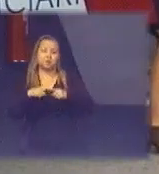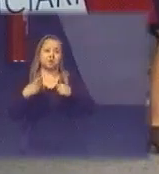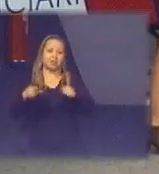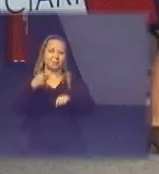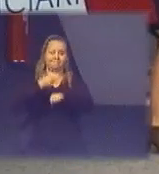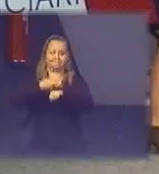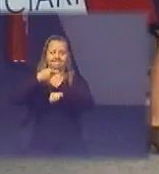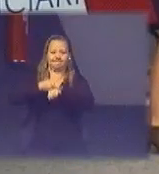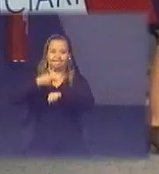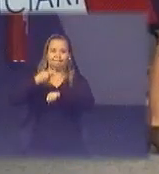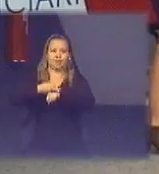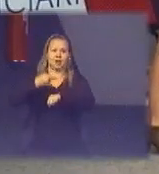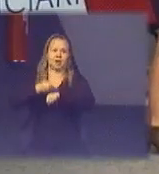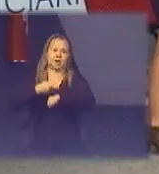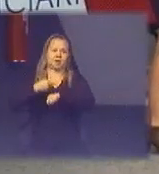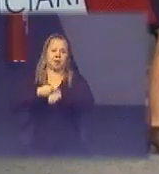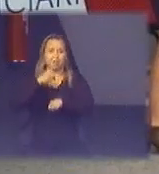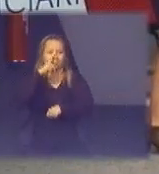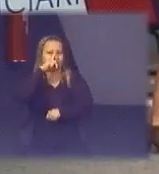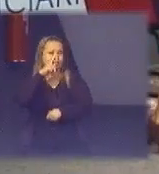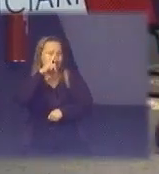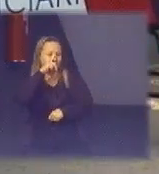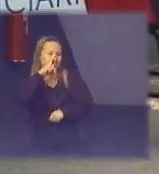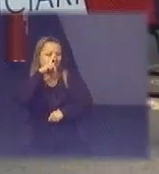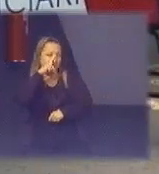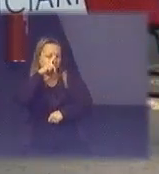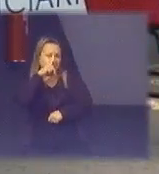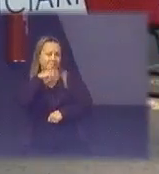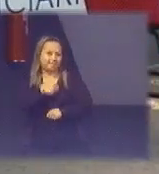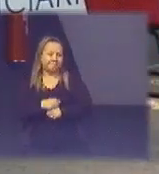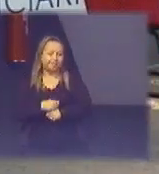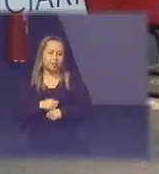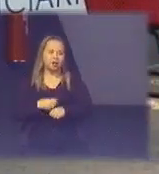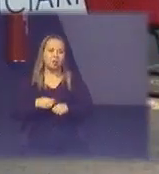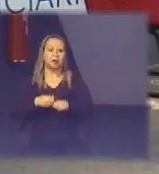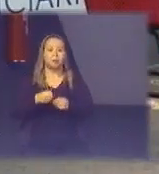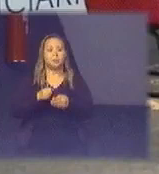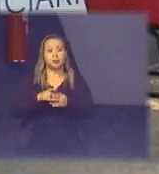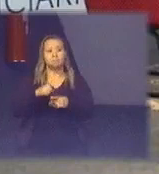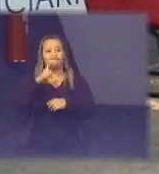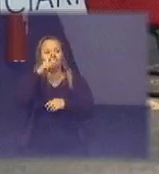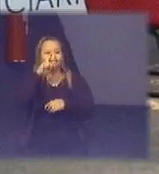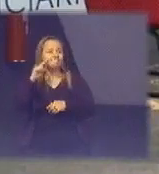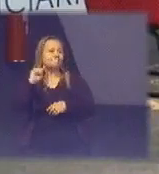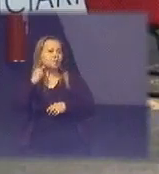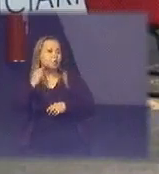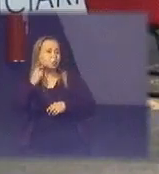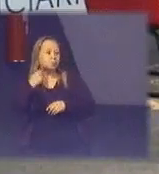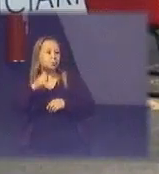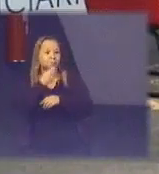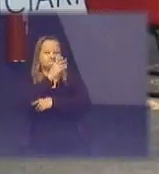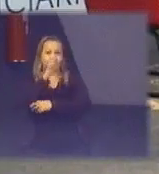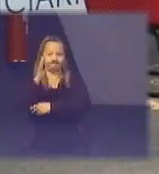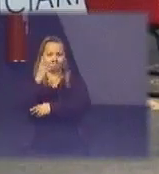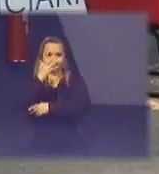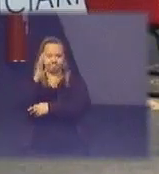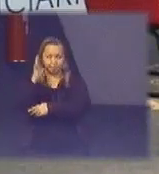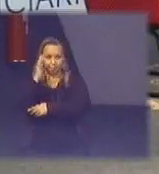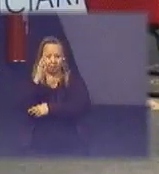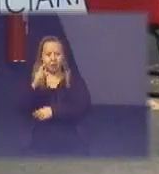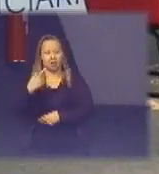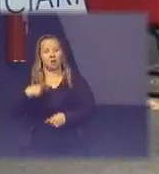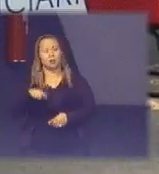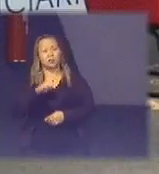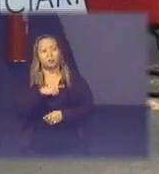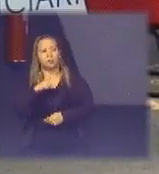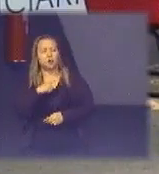se a área não está impermeabilizada é contaminação um dos trabalhos voluntários que depois virou uma pesquisa em Pernambuco a gente tinha uma